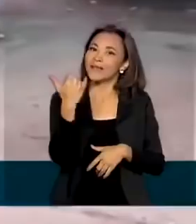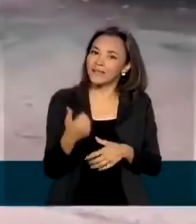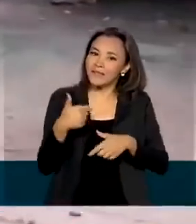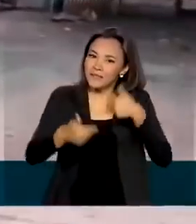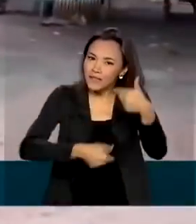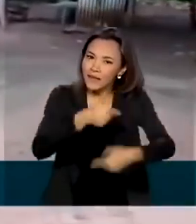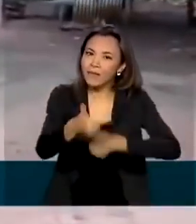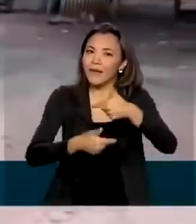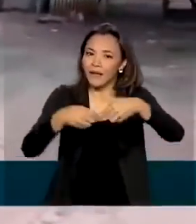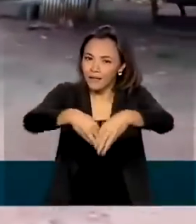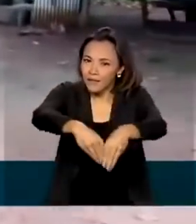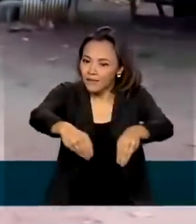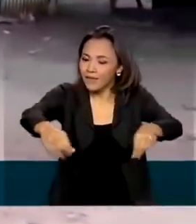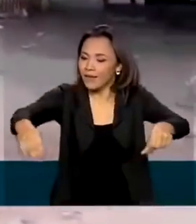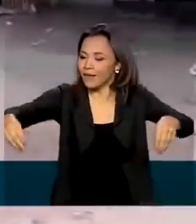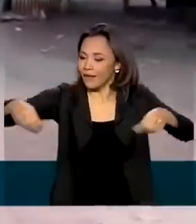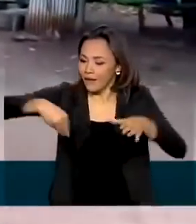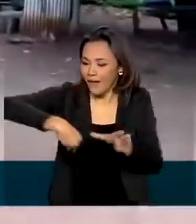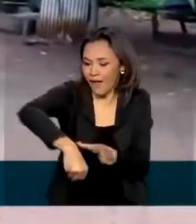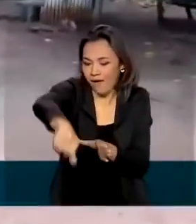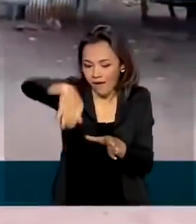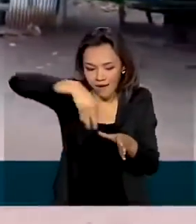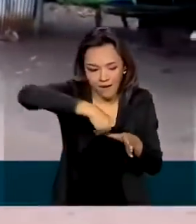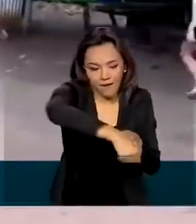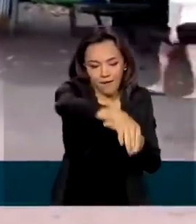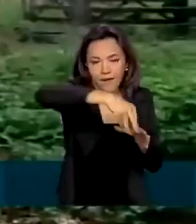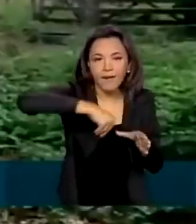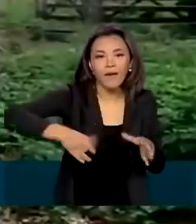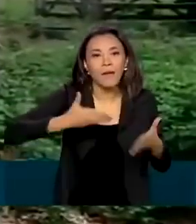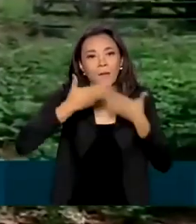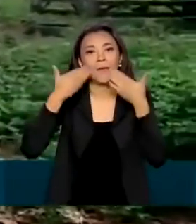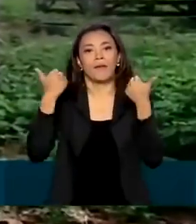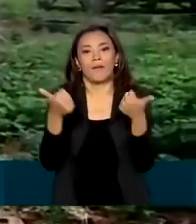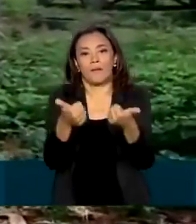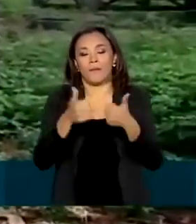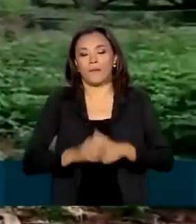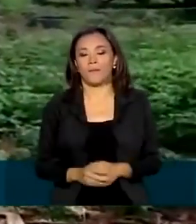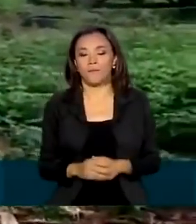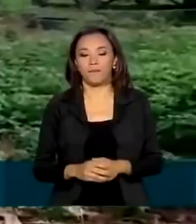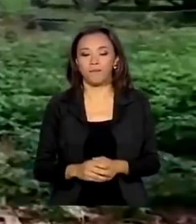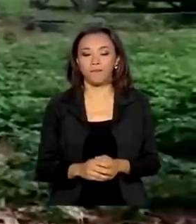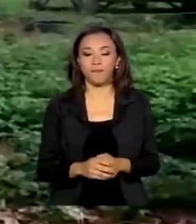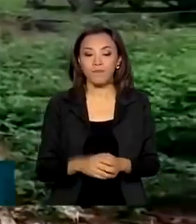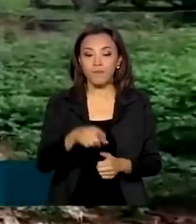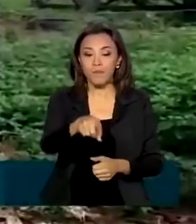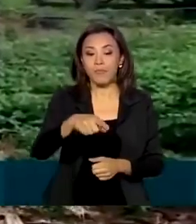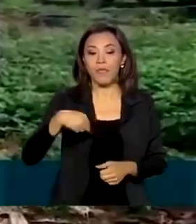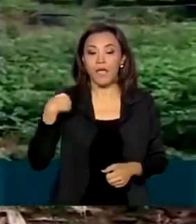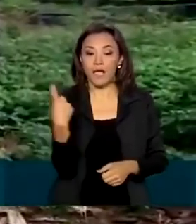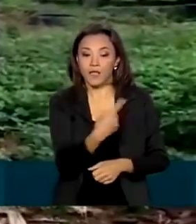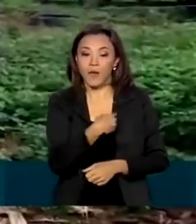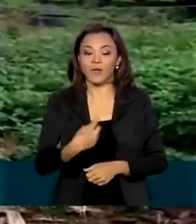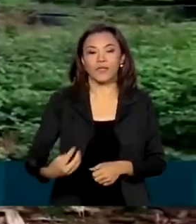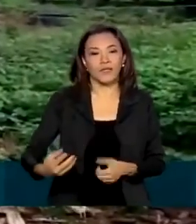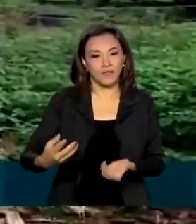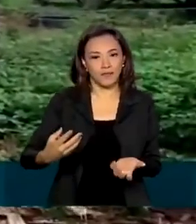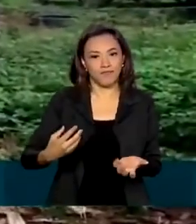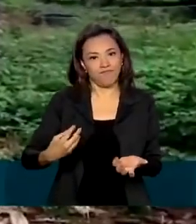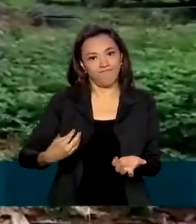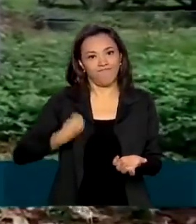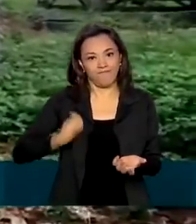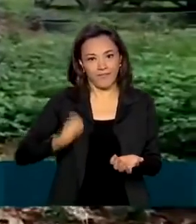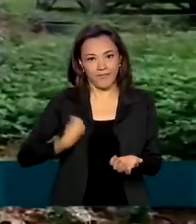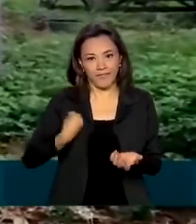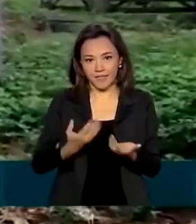fazer benfeitorias e produzir mais e melhor. Hoje nosso sonho é trocar a vida com as nossas próprias condições,